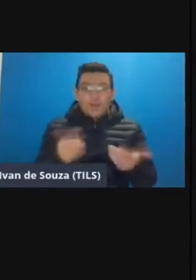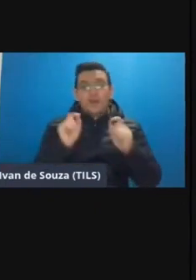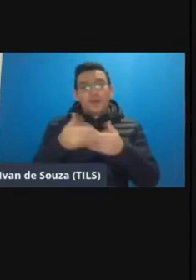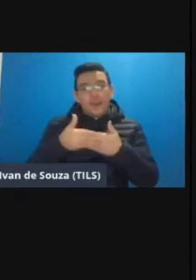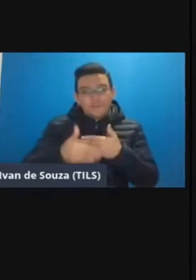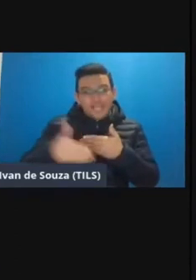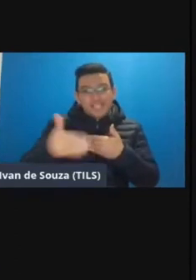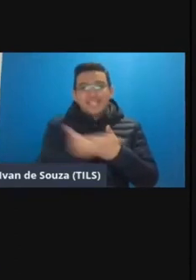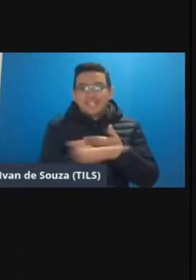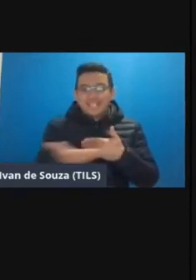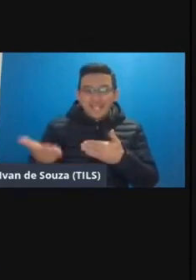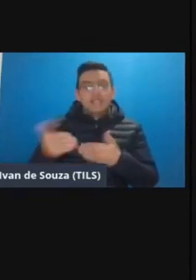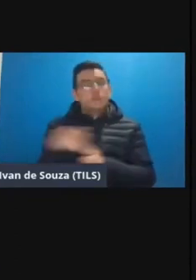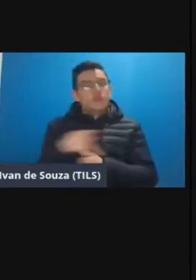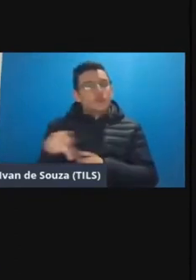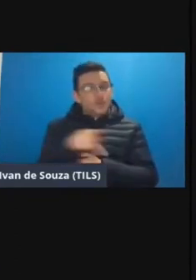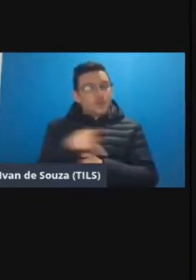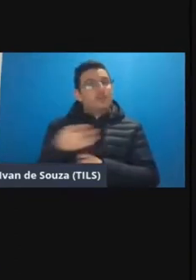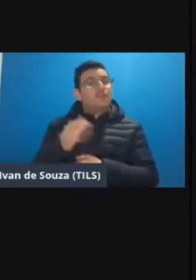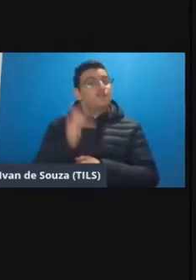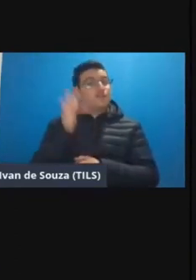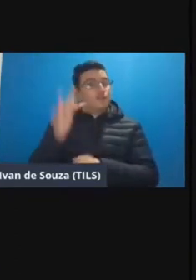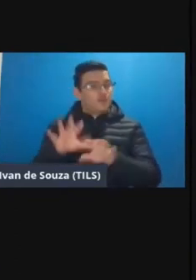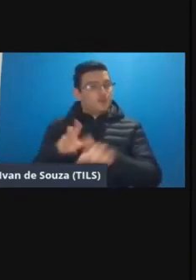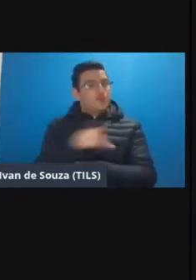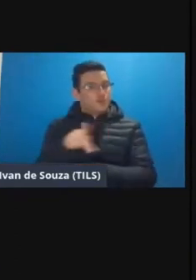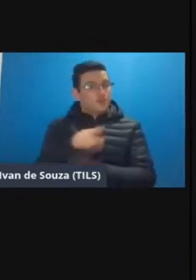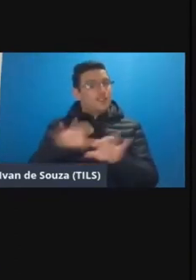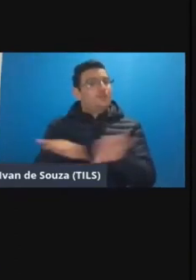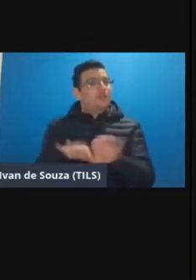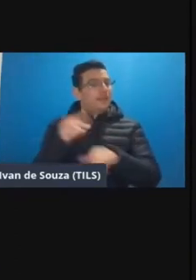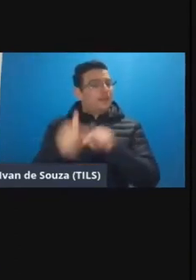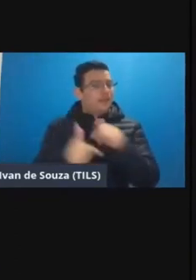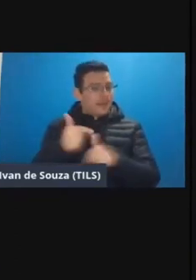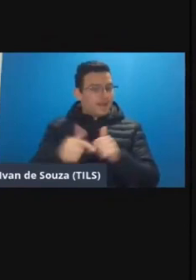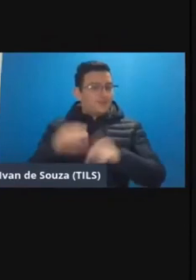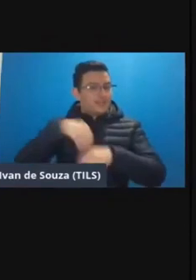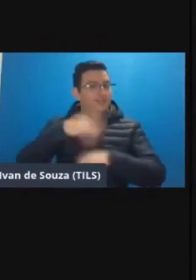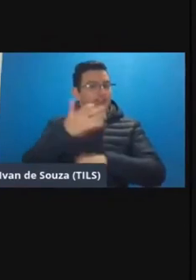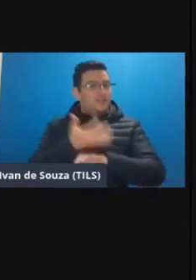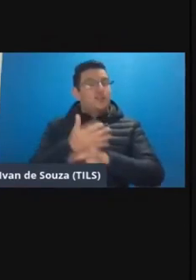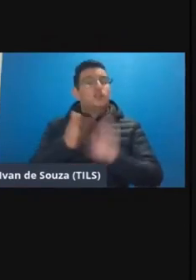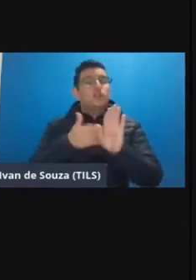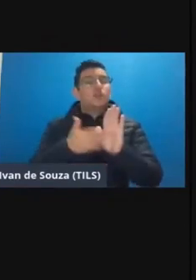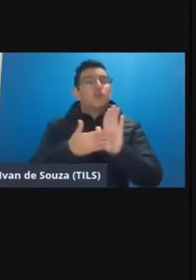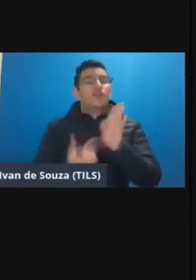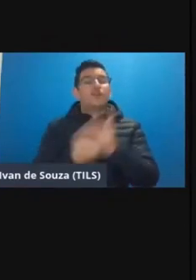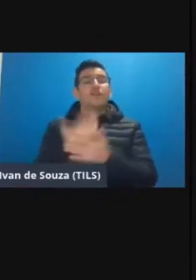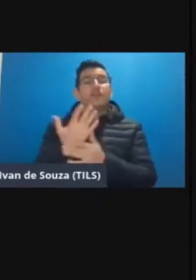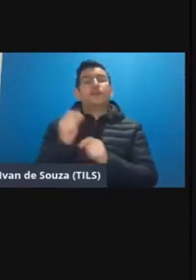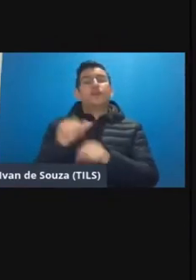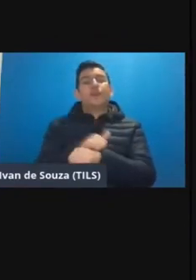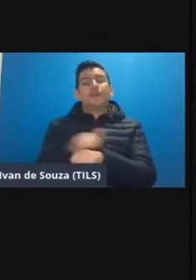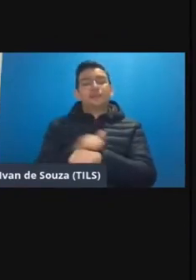partir deles professores informação que isso também é trabalhado na disciplina de propor a criação de aí uma